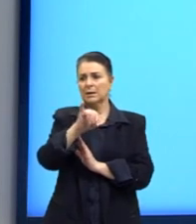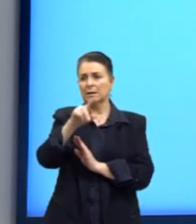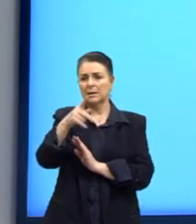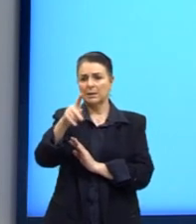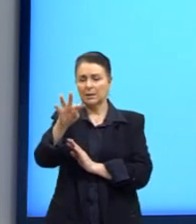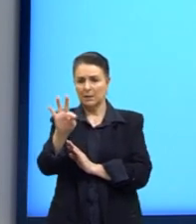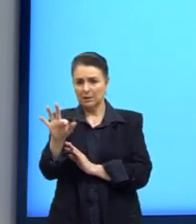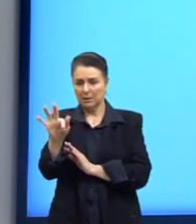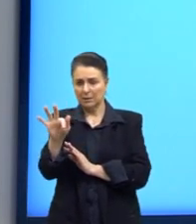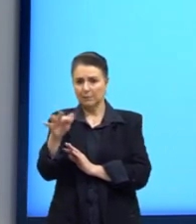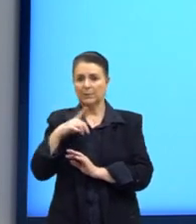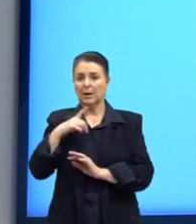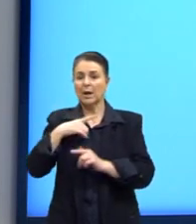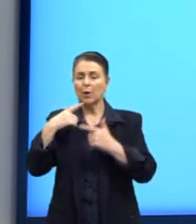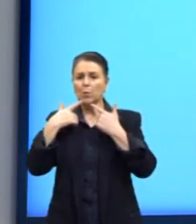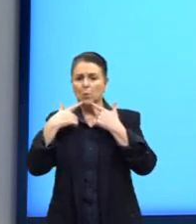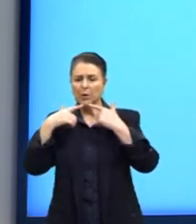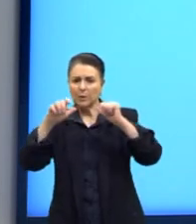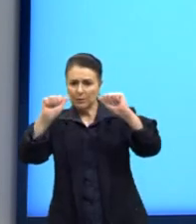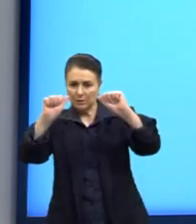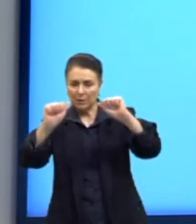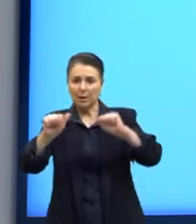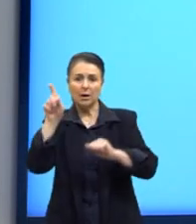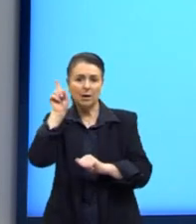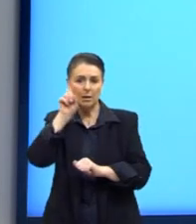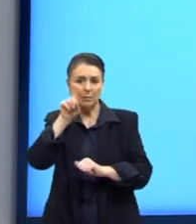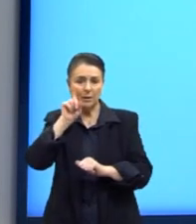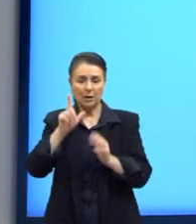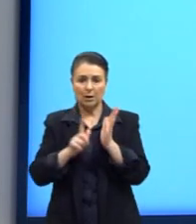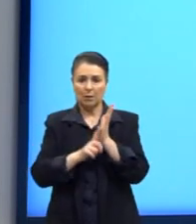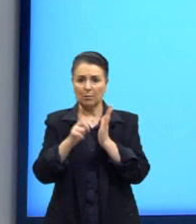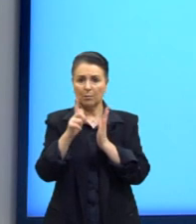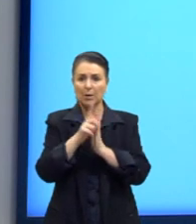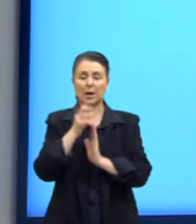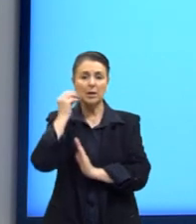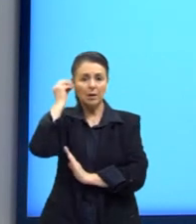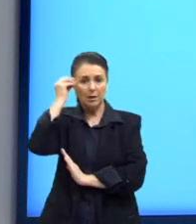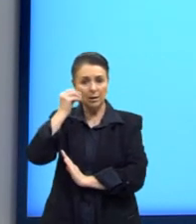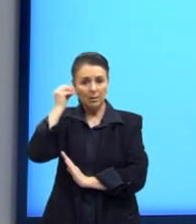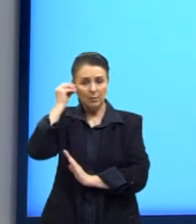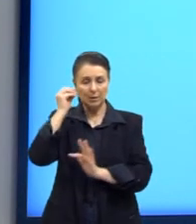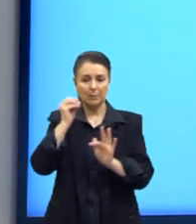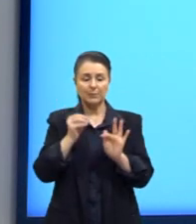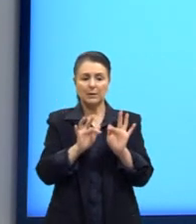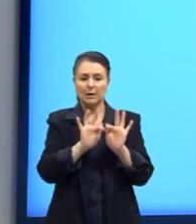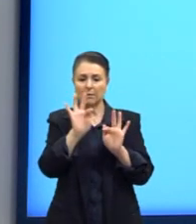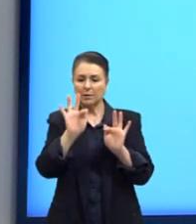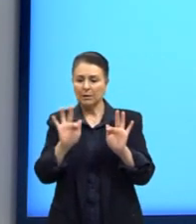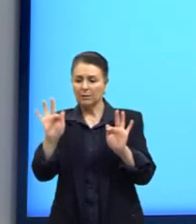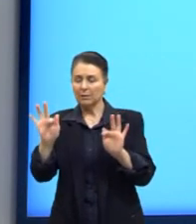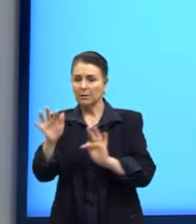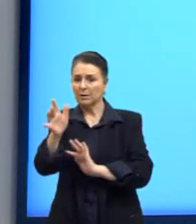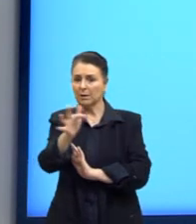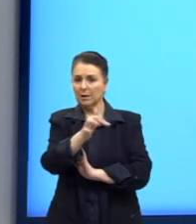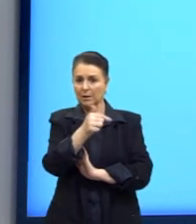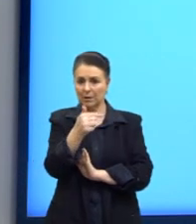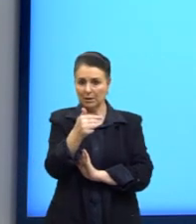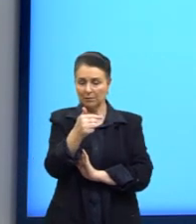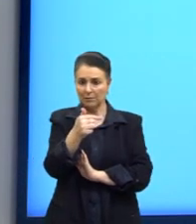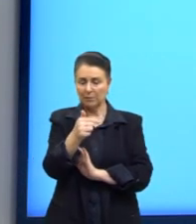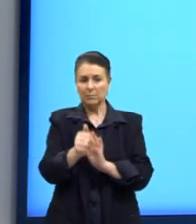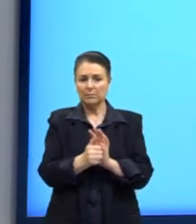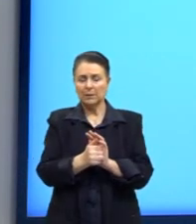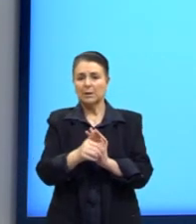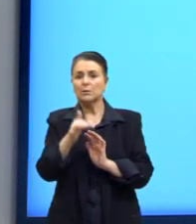americano George Ziff, é uma lei empírica que relaciona a frequência f de uma palavra em um dado